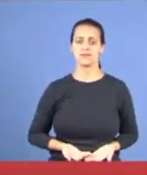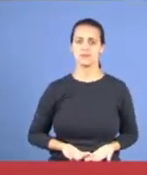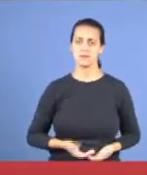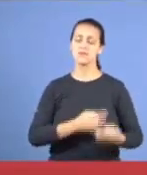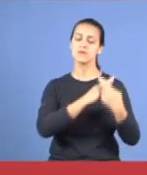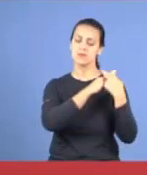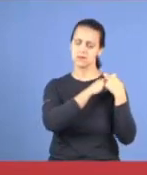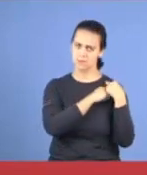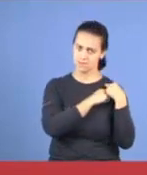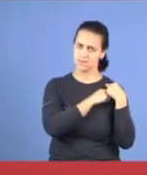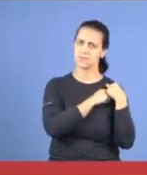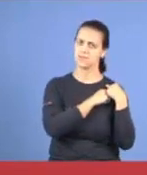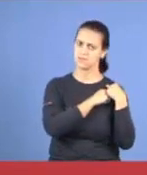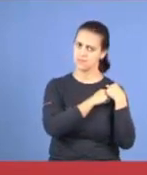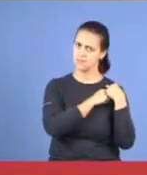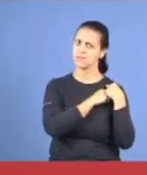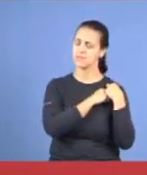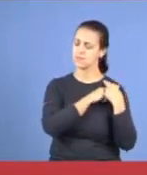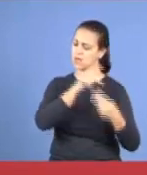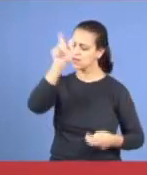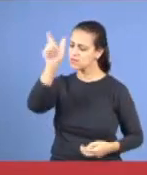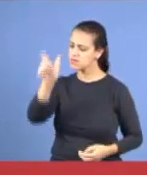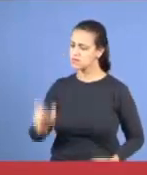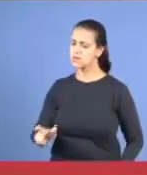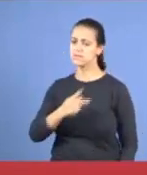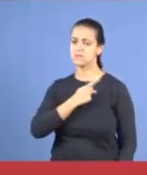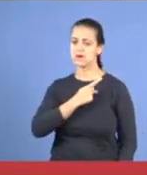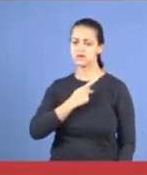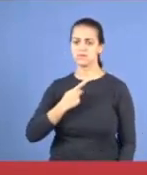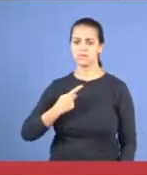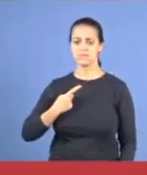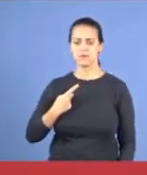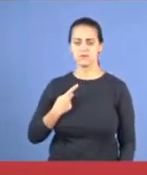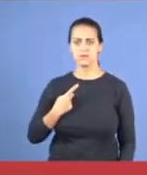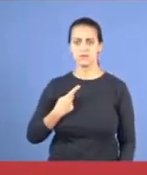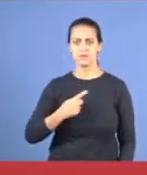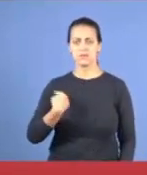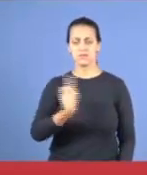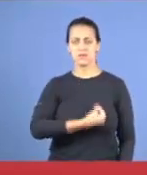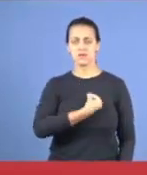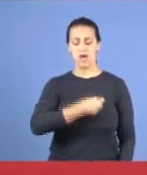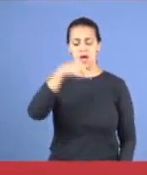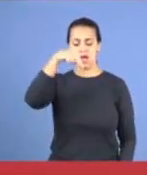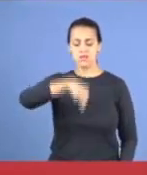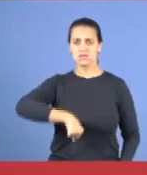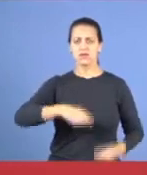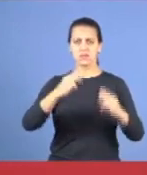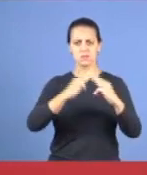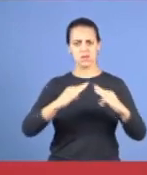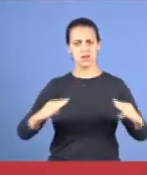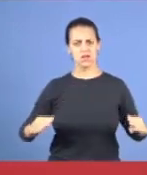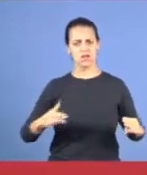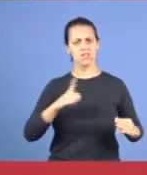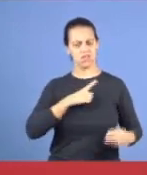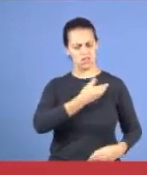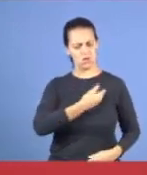responsabilidade, do pastor, nós estamos aqui, no Manaim, tem um governo aqui, não é de A, de B, C, mas você